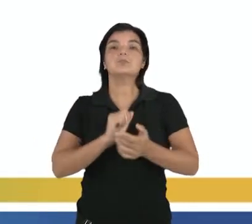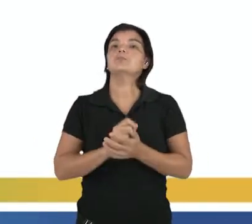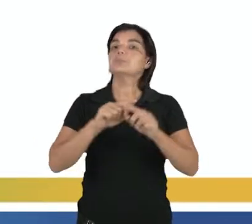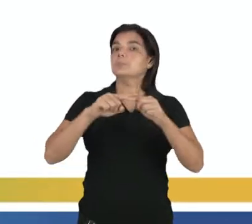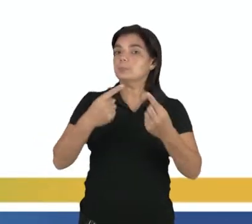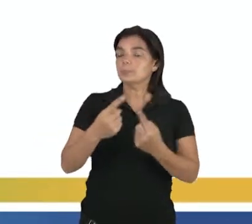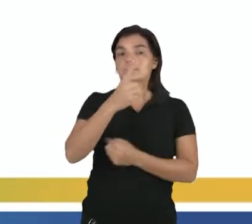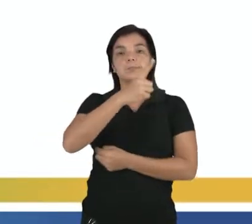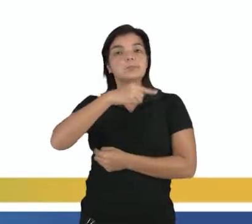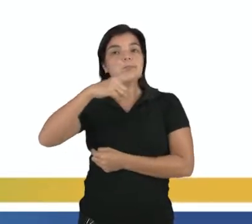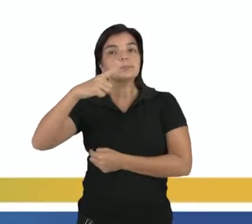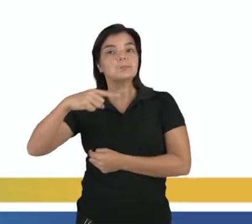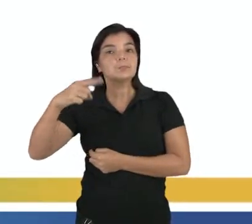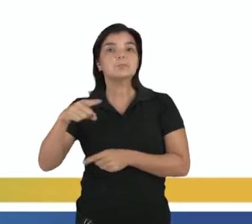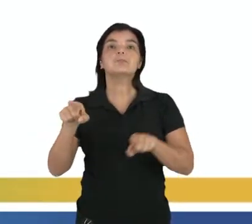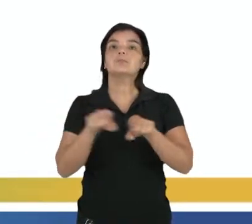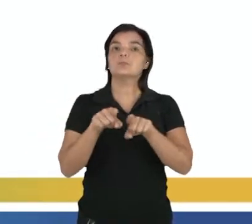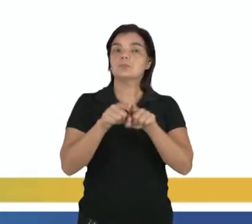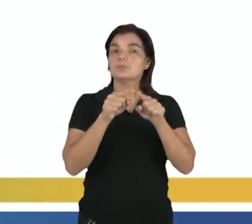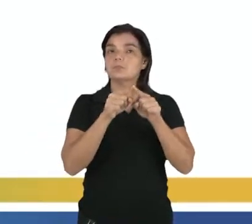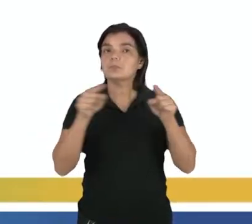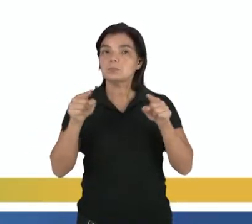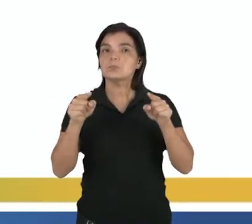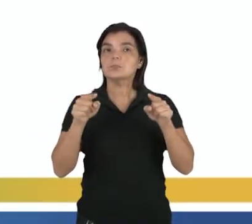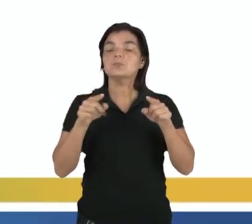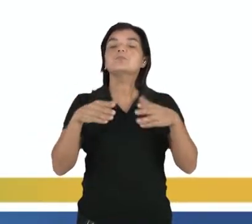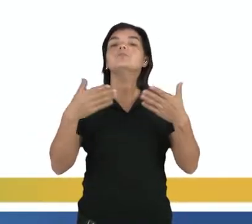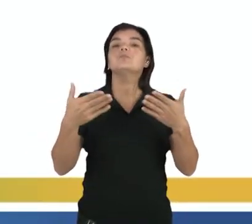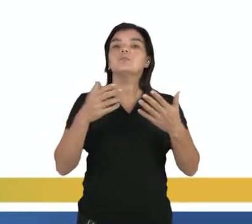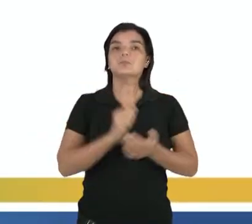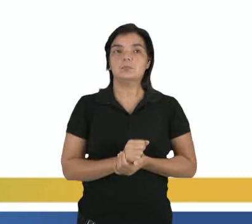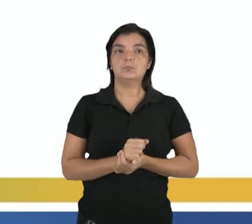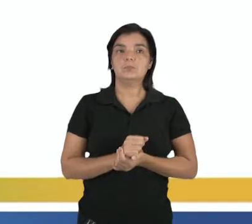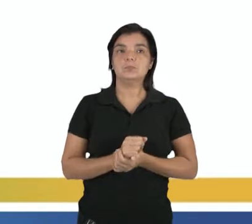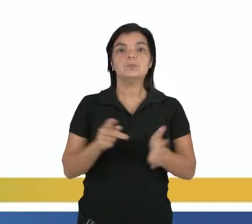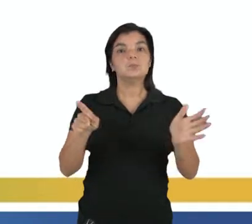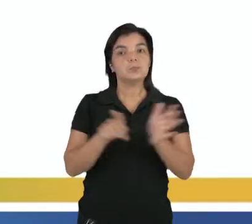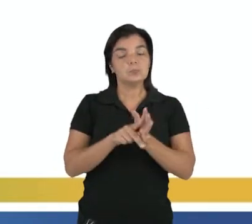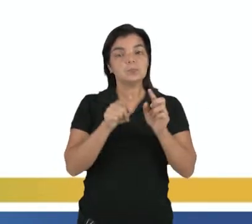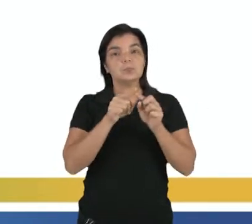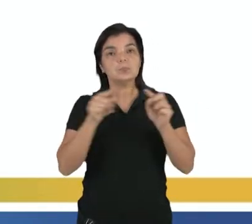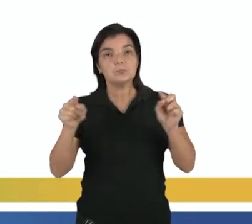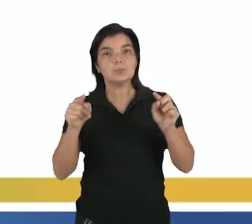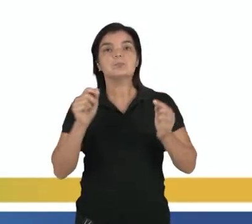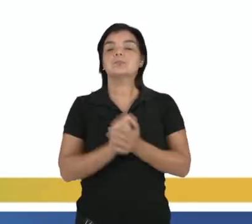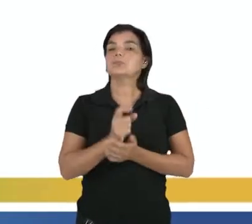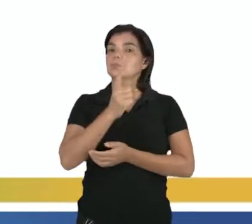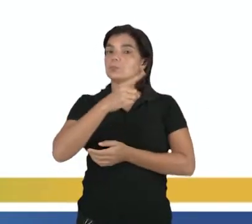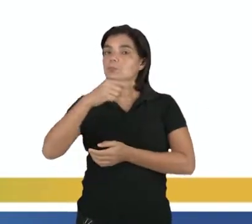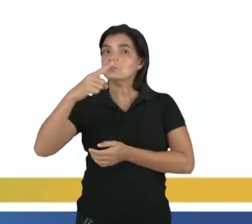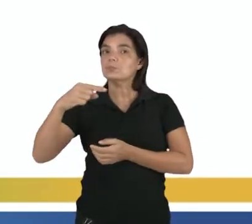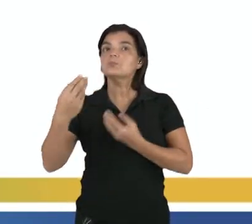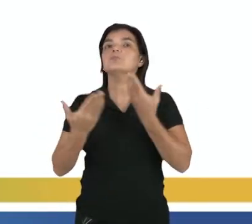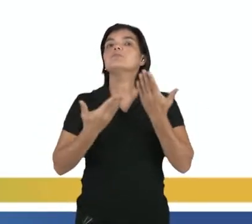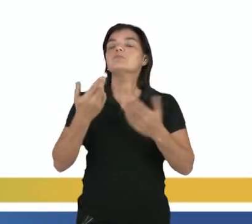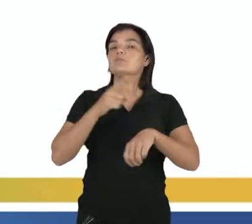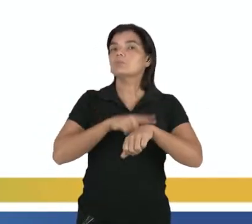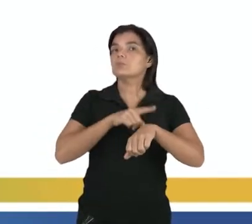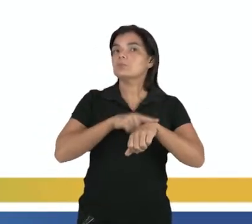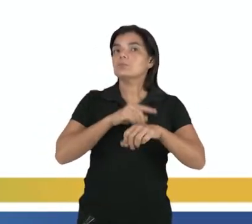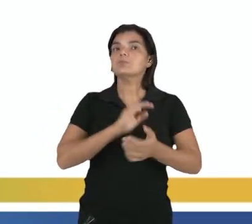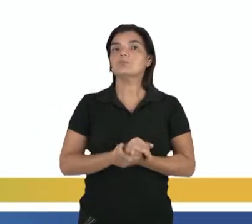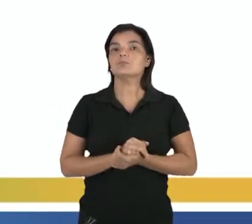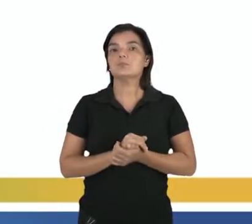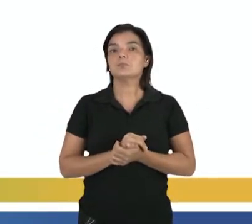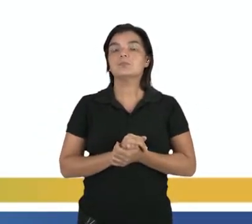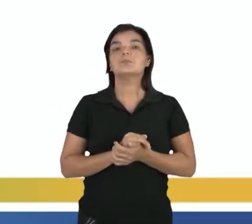Só que no caso das ondas, o comprimento, qual é o deslocamento? É o próprio comprimento de onda. E qual é o tempo gasto?